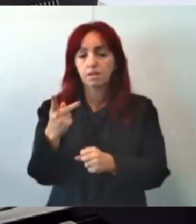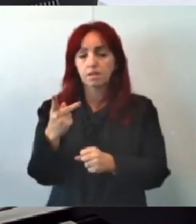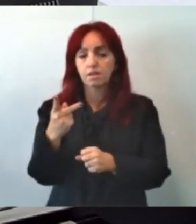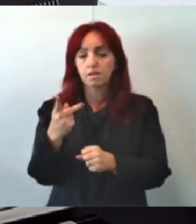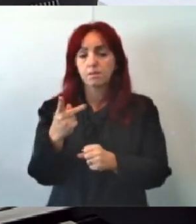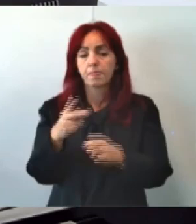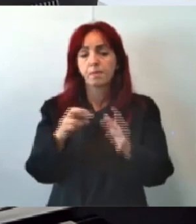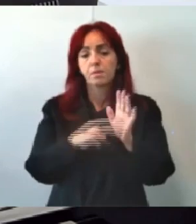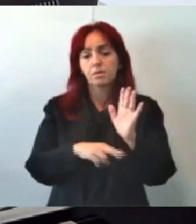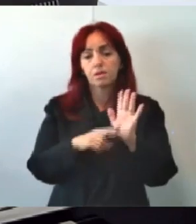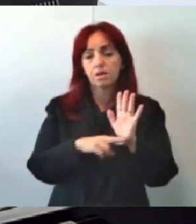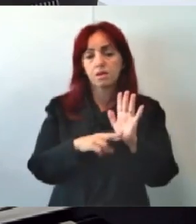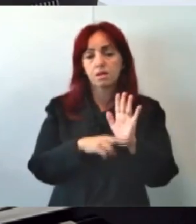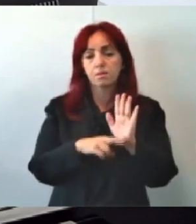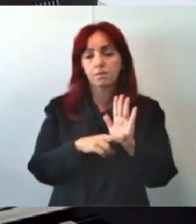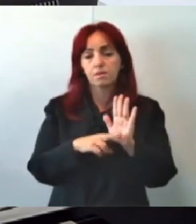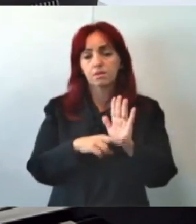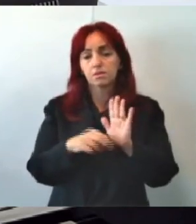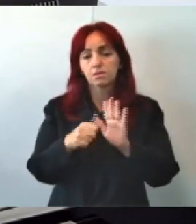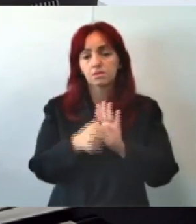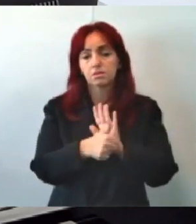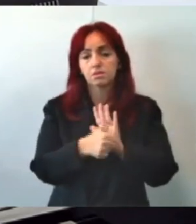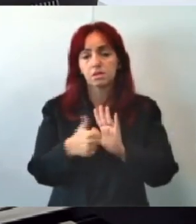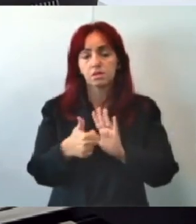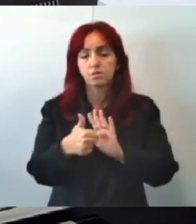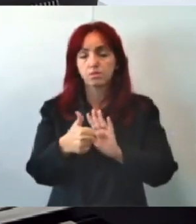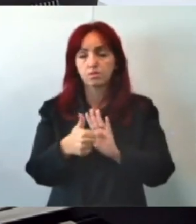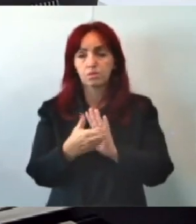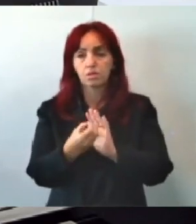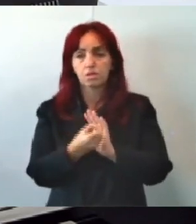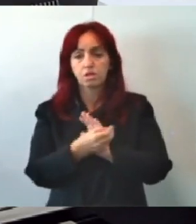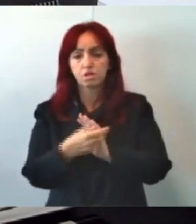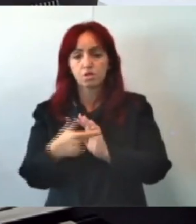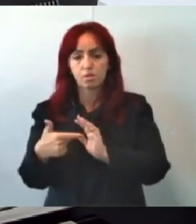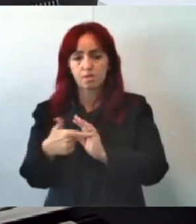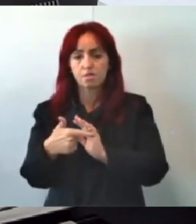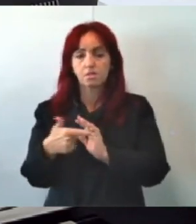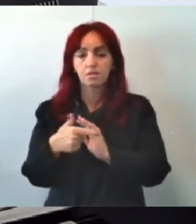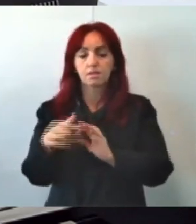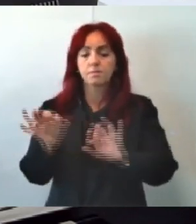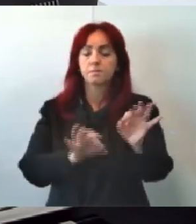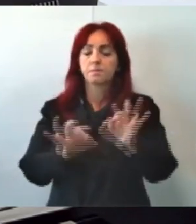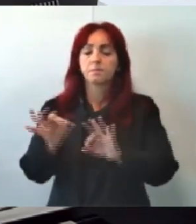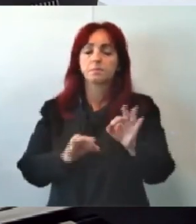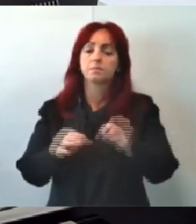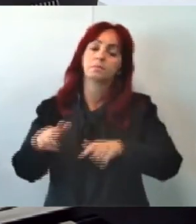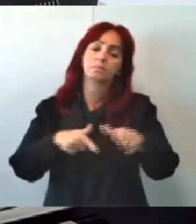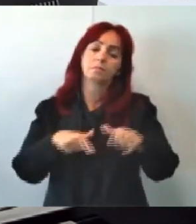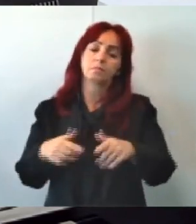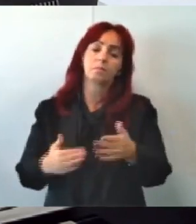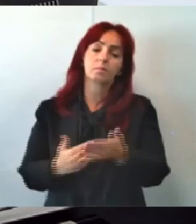comissão Número 102 2023 Com plano De trabalho Aprovado Pelo requerimento